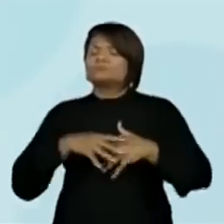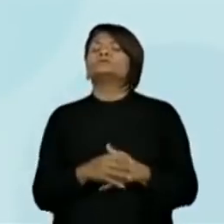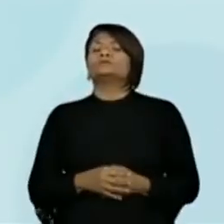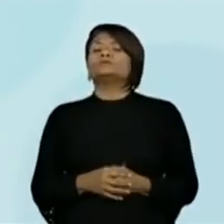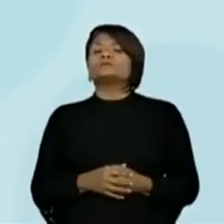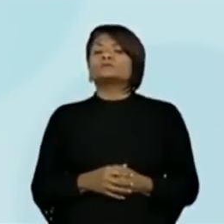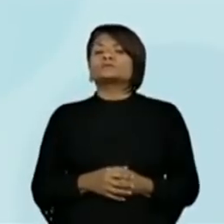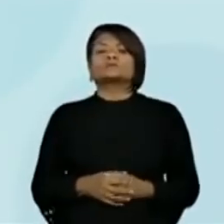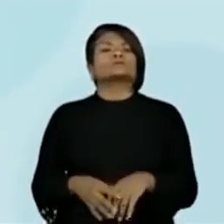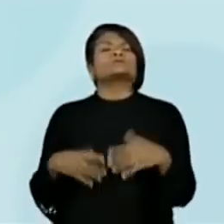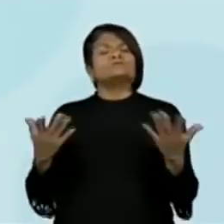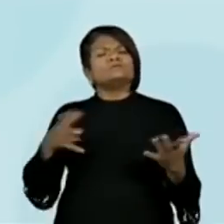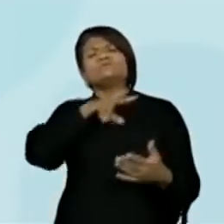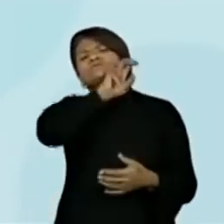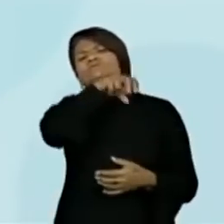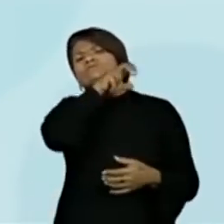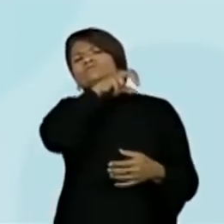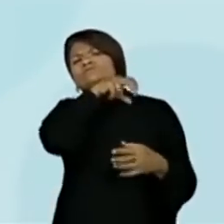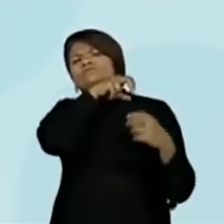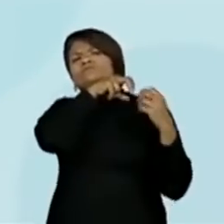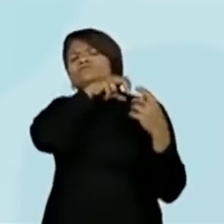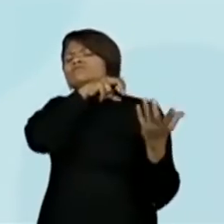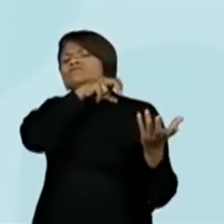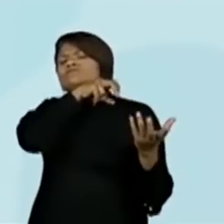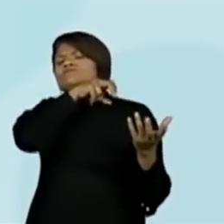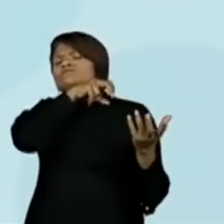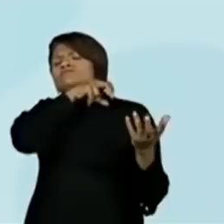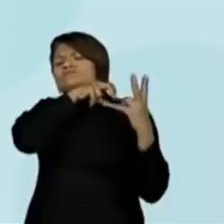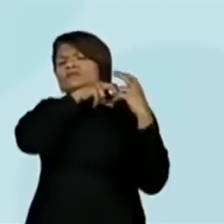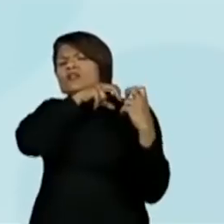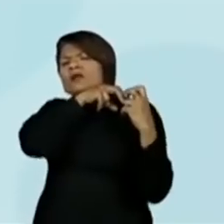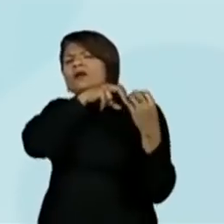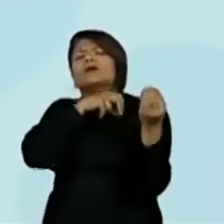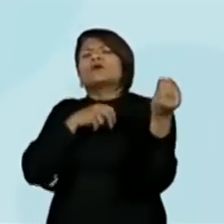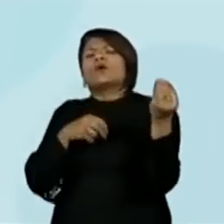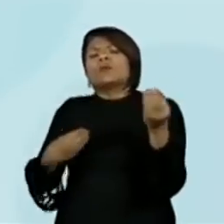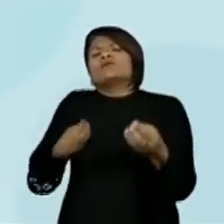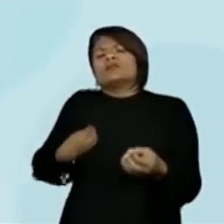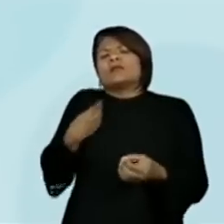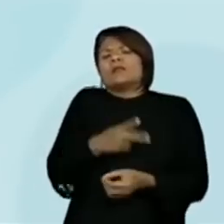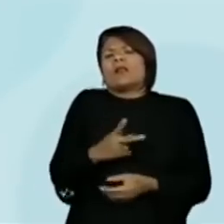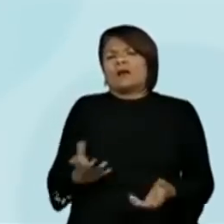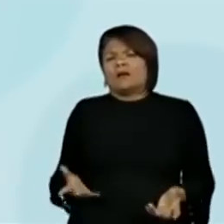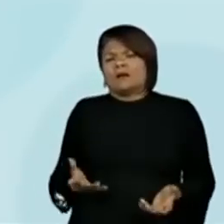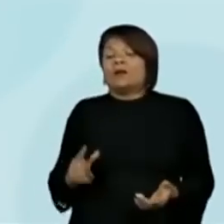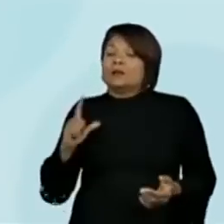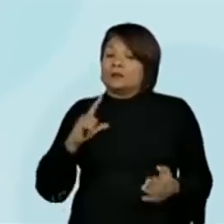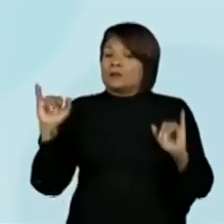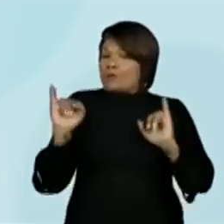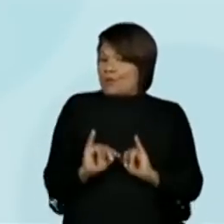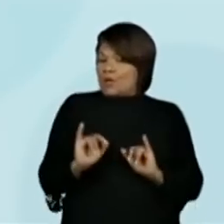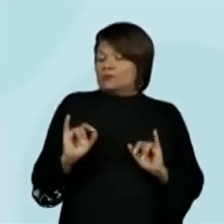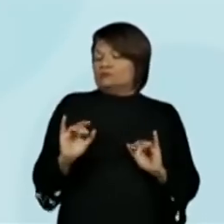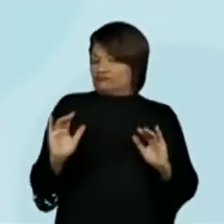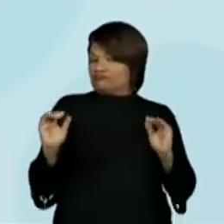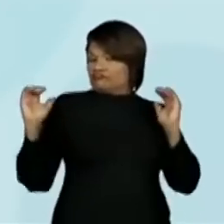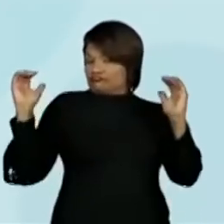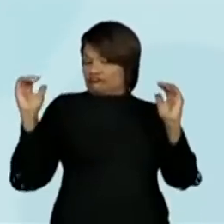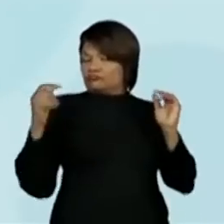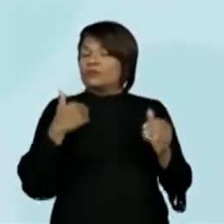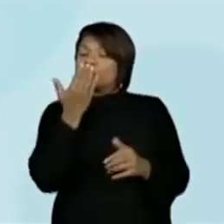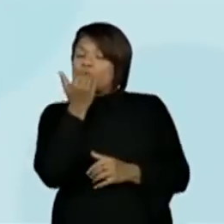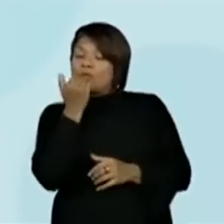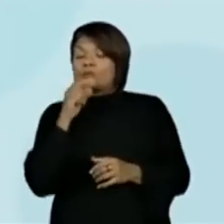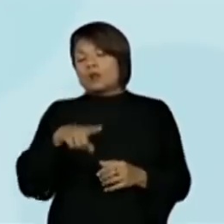o bicho cobra cega? Esse é o título do texto. Tem uma dieta sofisticada, come insetos,